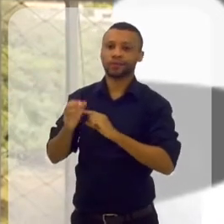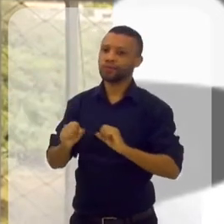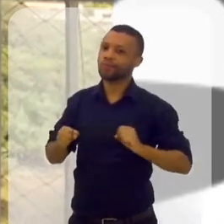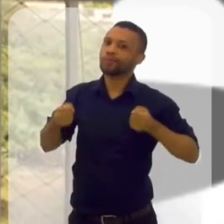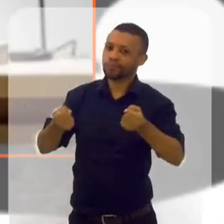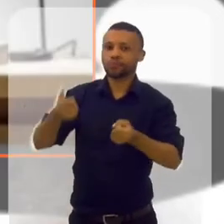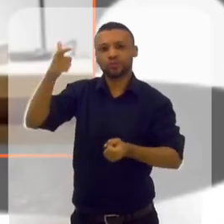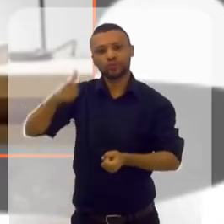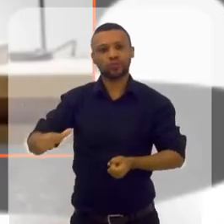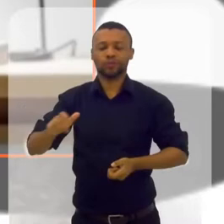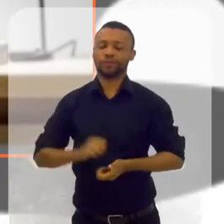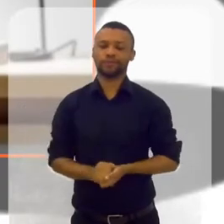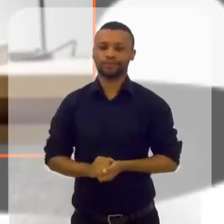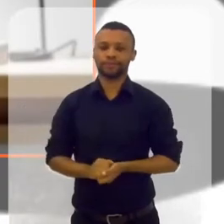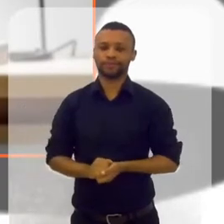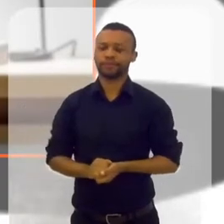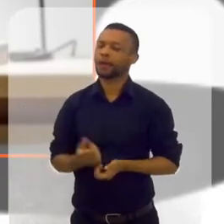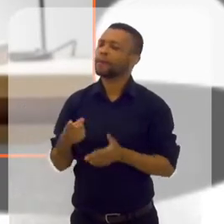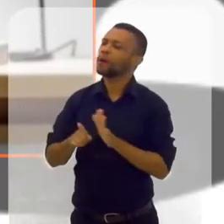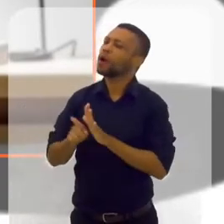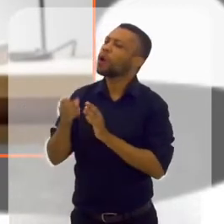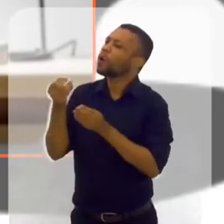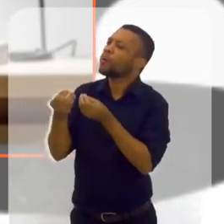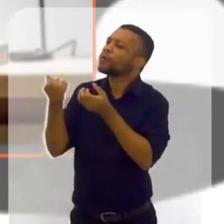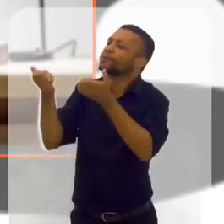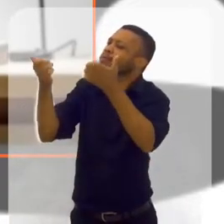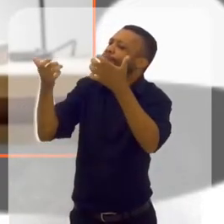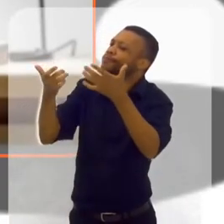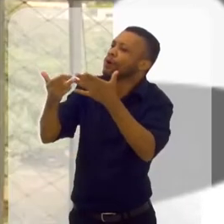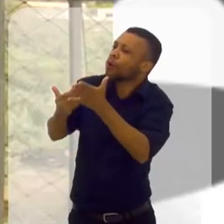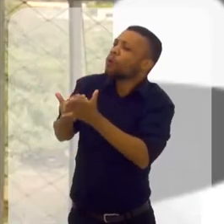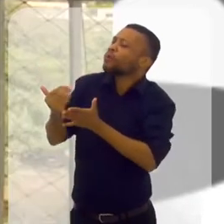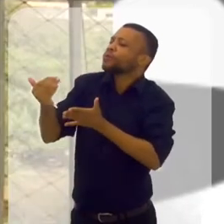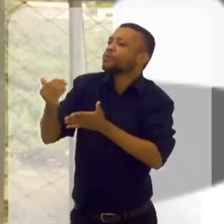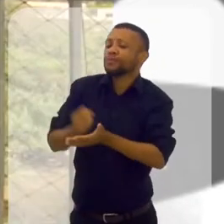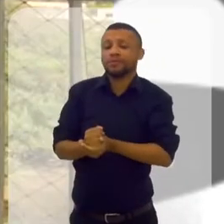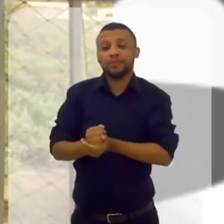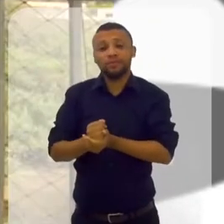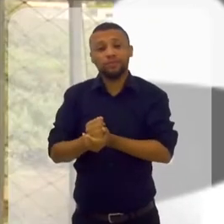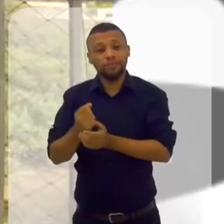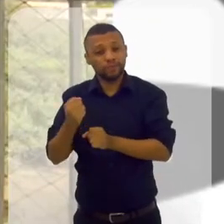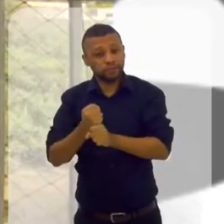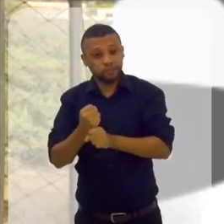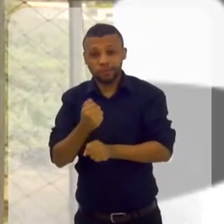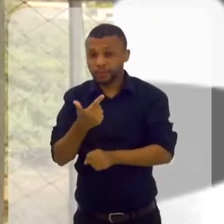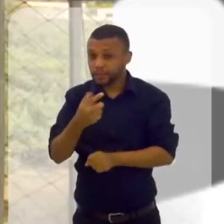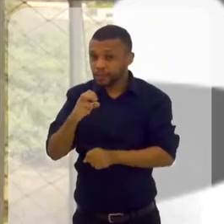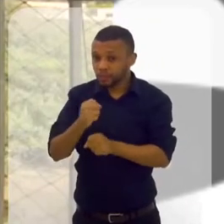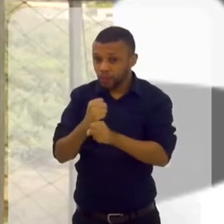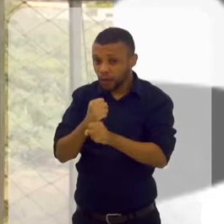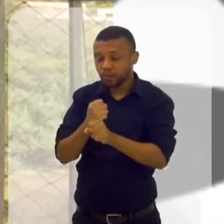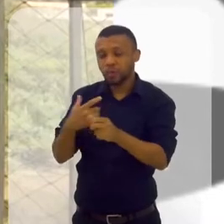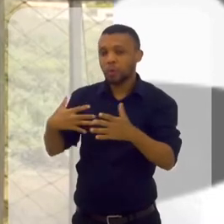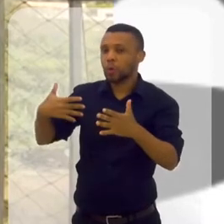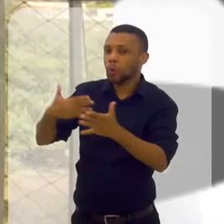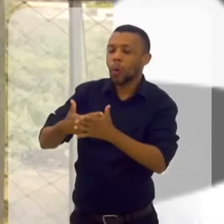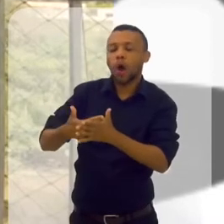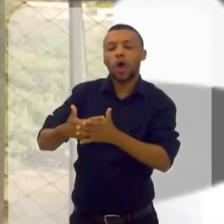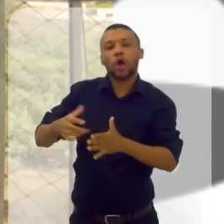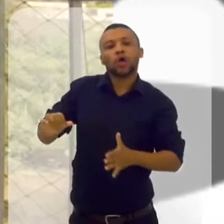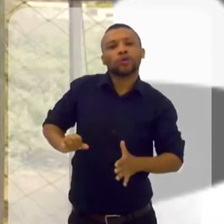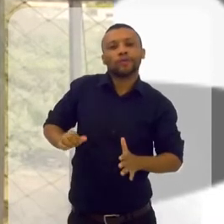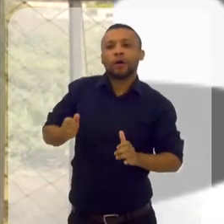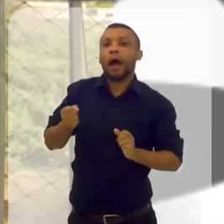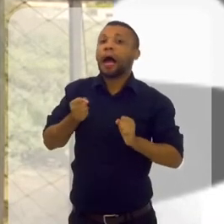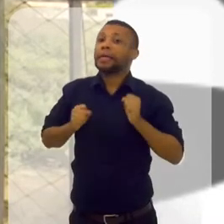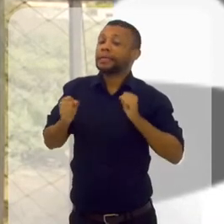mais uma vez. E como é que você chegou nisso, Sibeli? Durante 25 anos da minha vida, eu sofri com ansiedade, depressão,